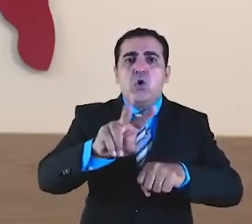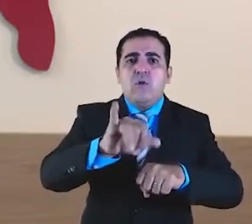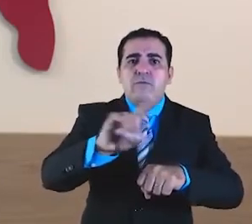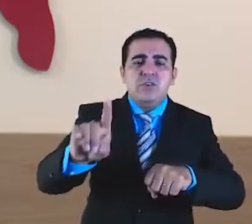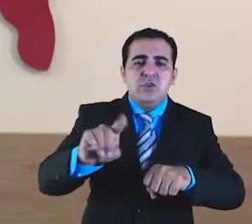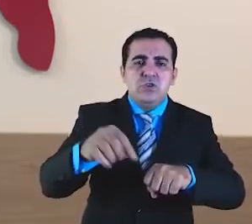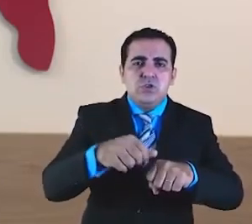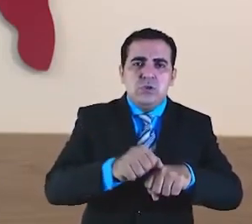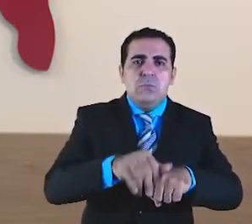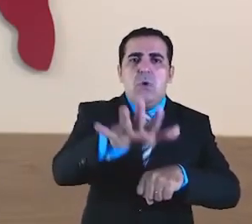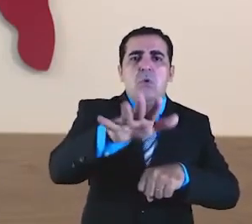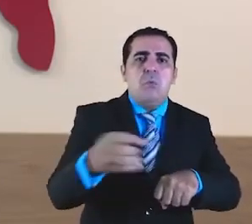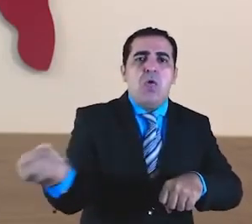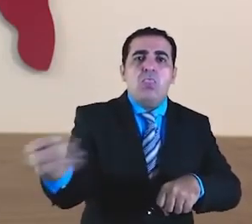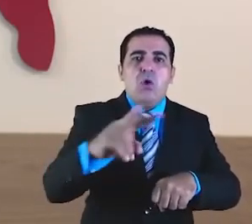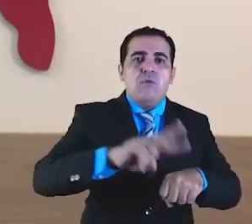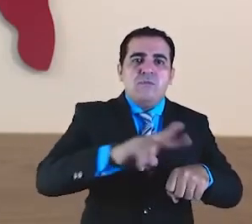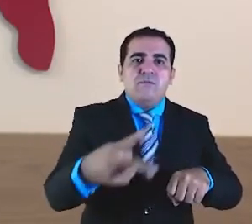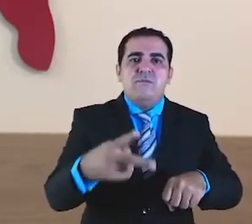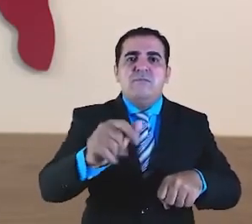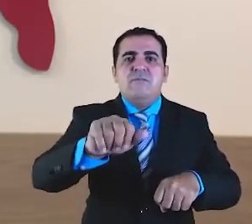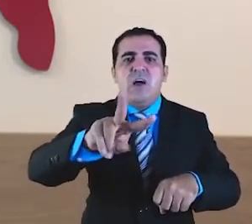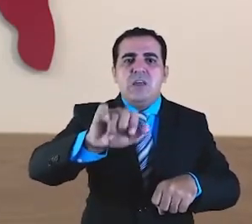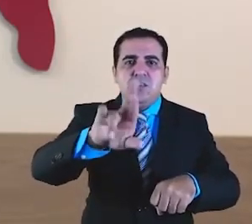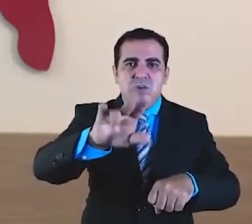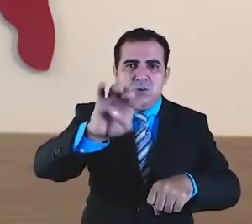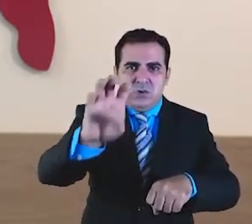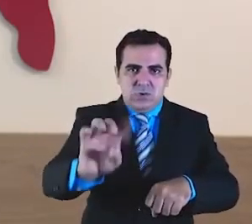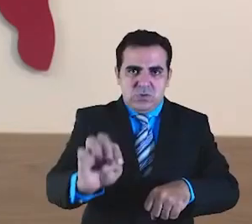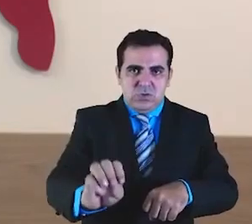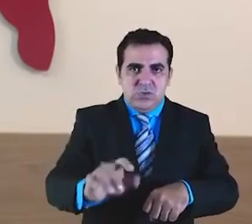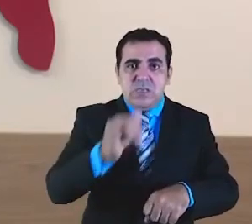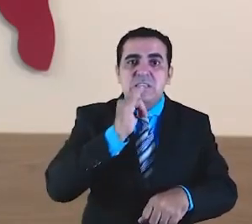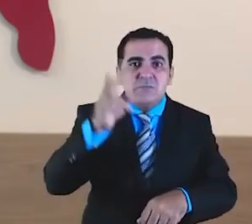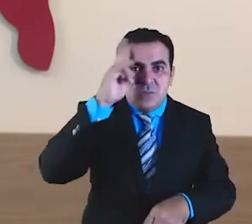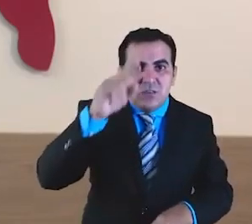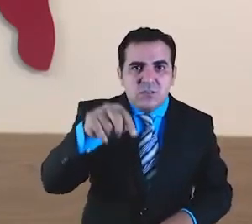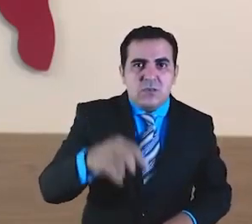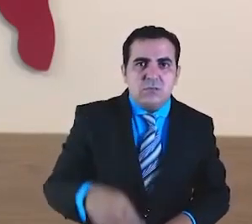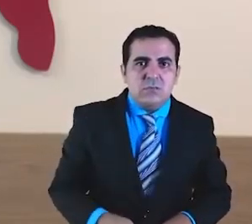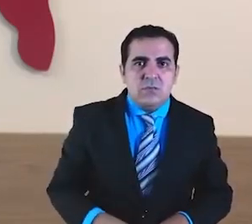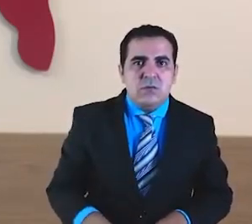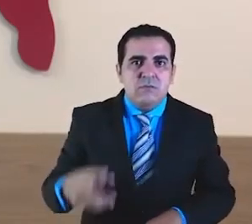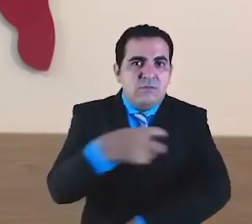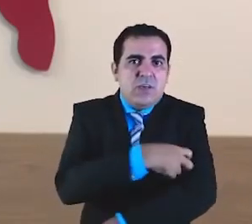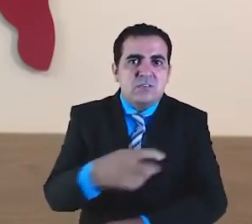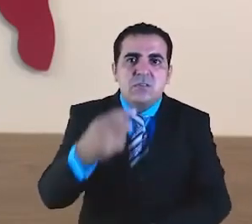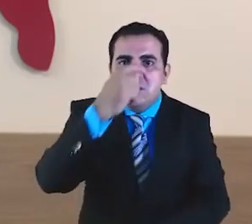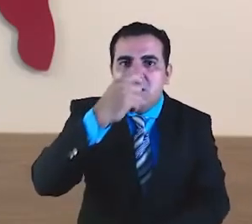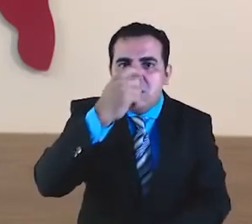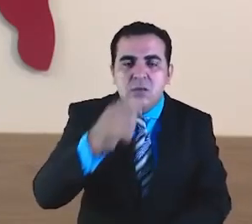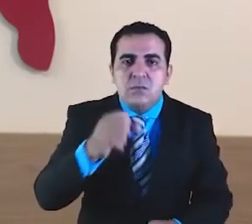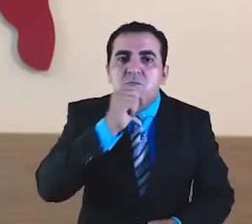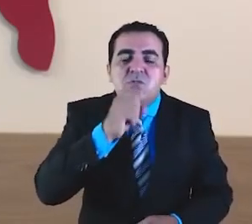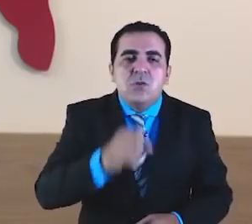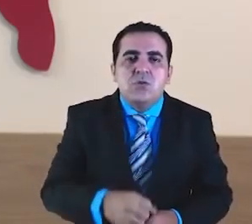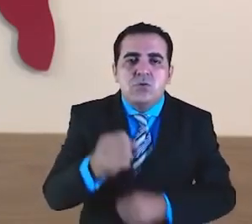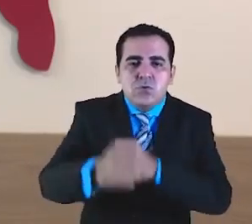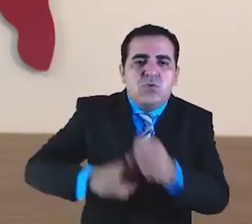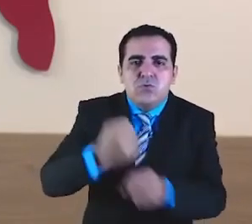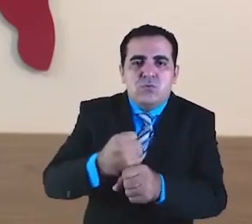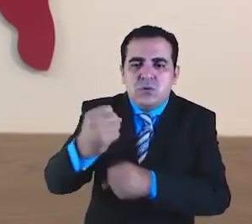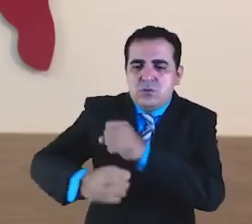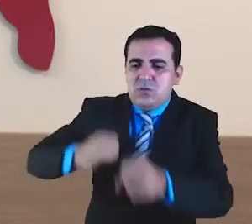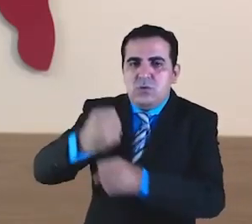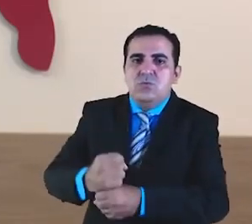vai continuar suspenso por mais uma semana, ressalvados os serviços essenciais. Shows e eventos continuam